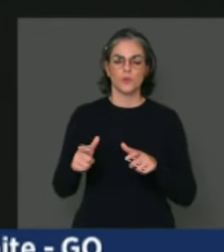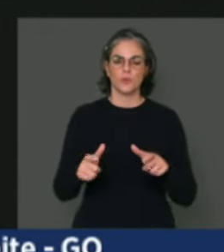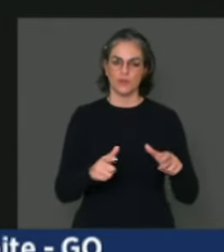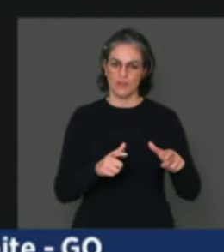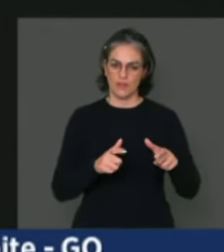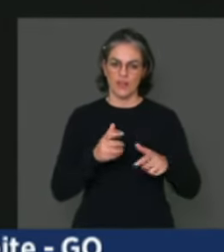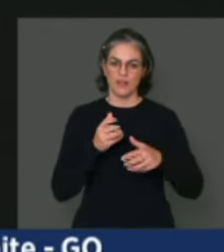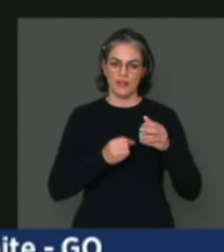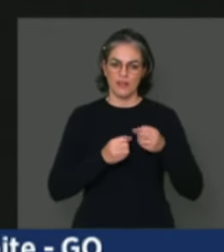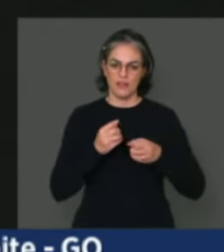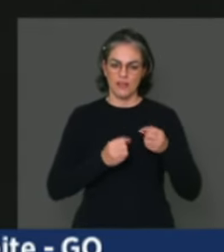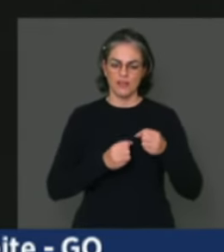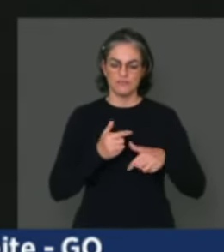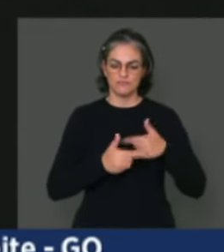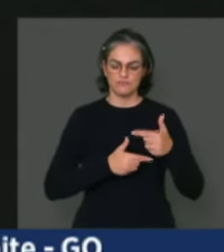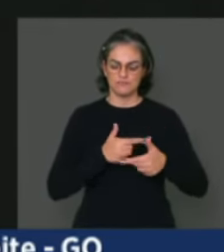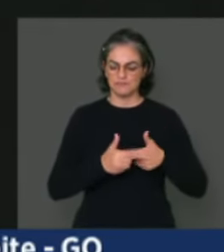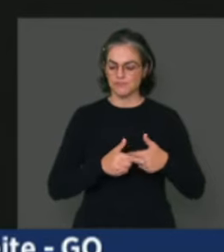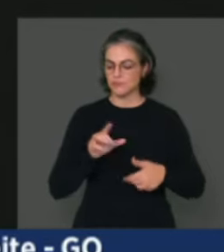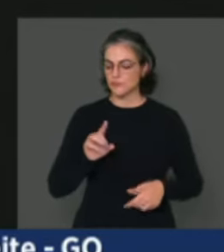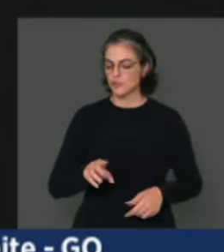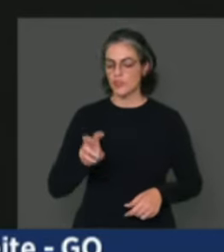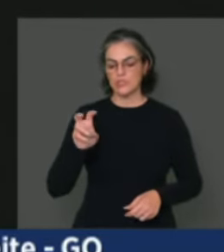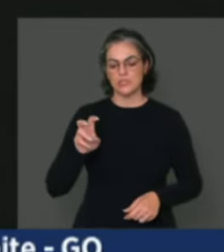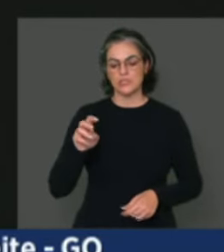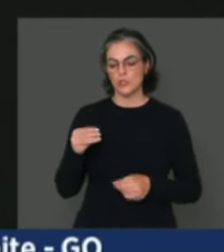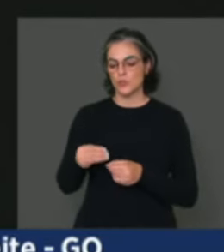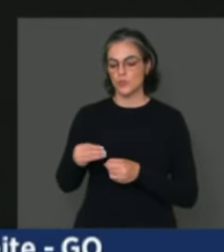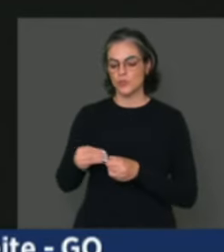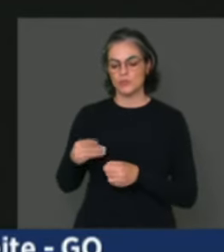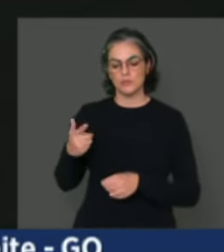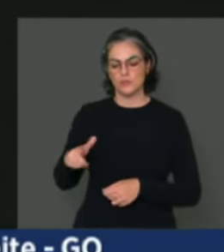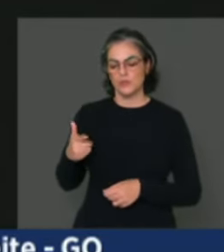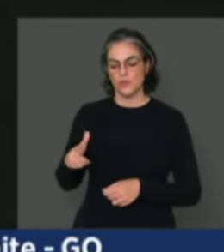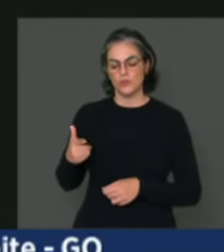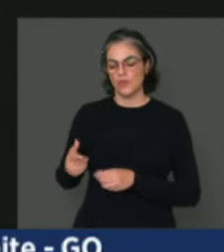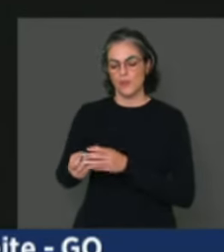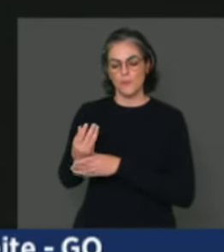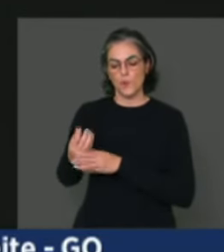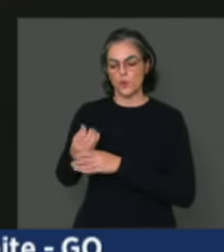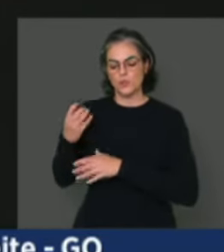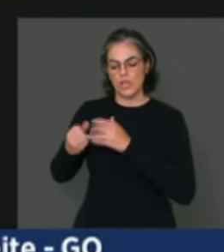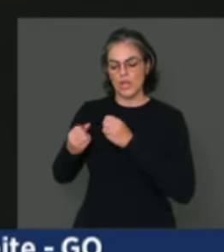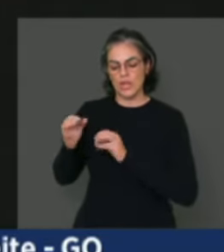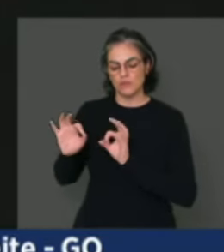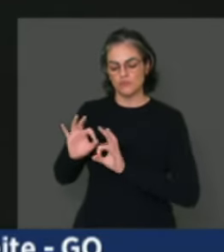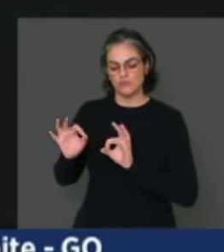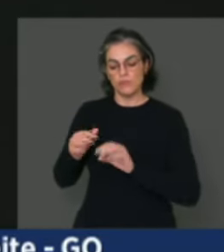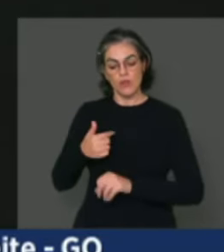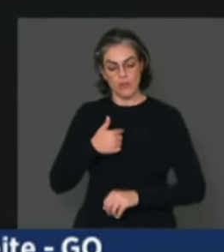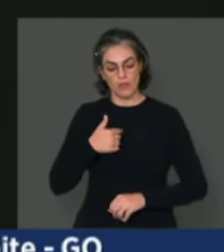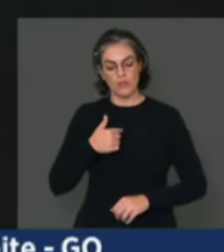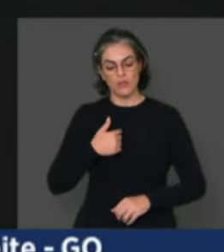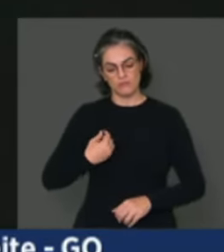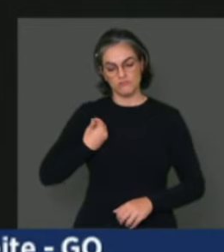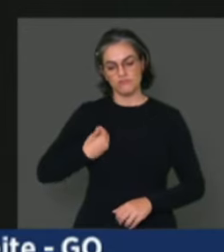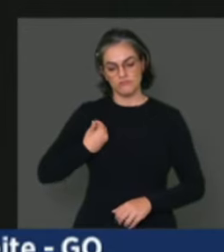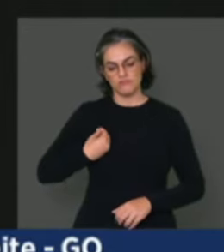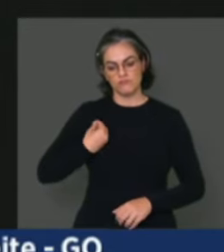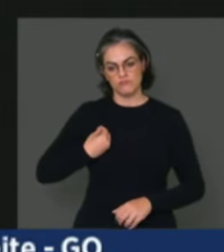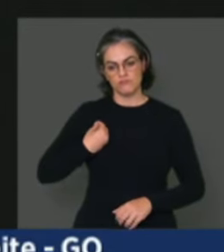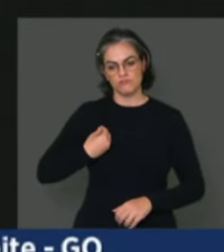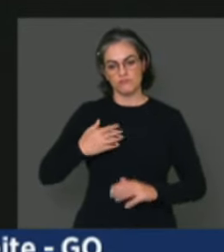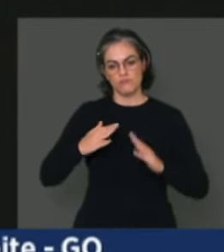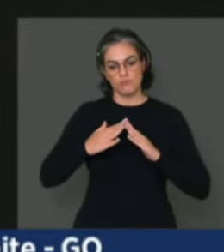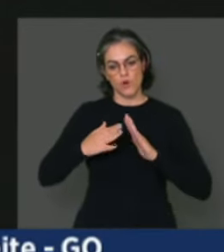Somente cinco municípios não se produz leite. Eu sou produtor de leite, moro na